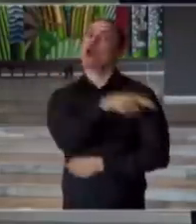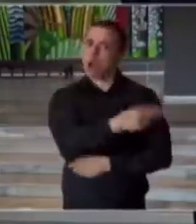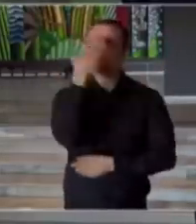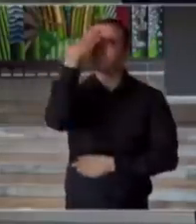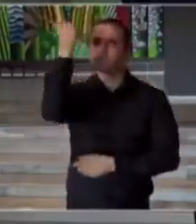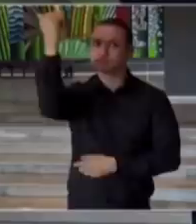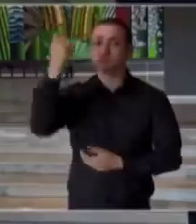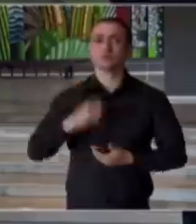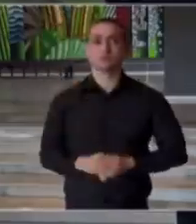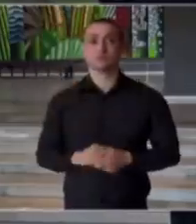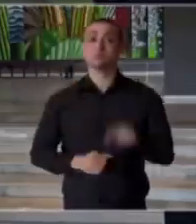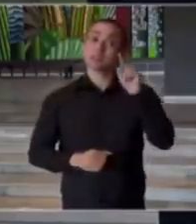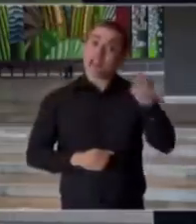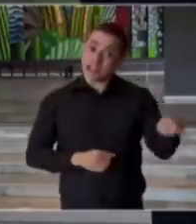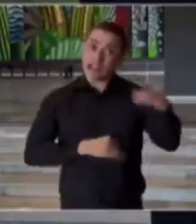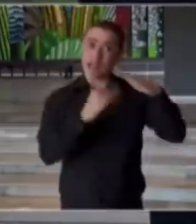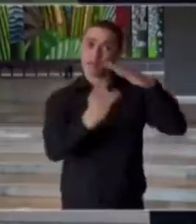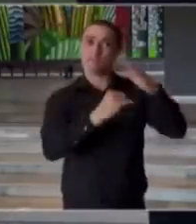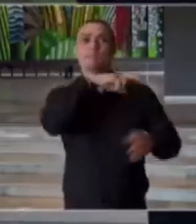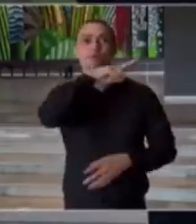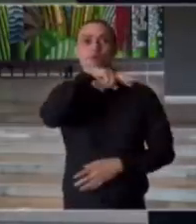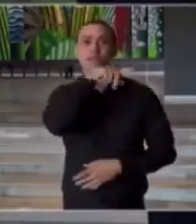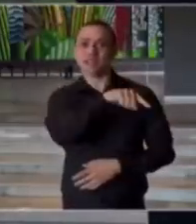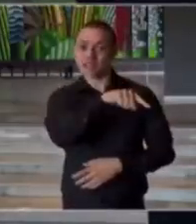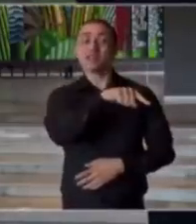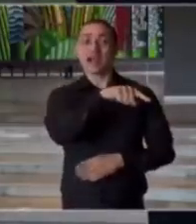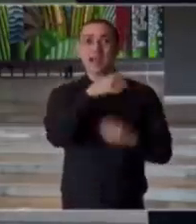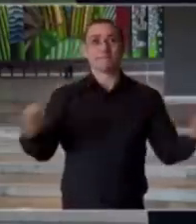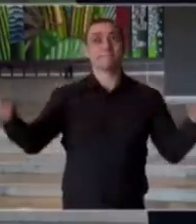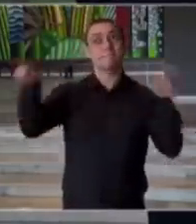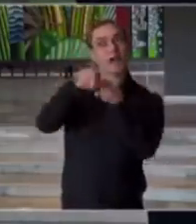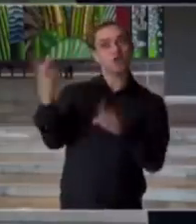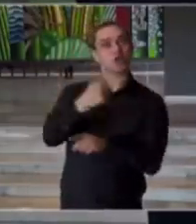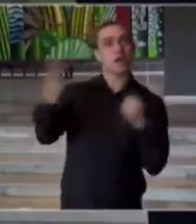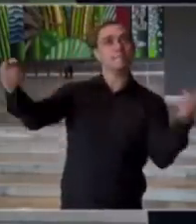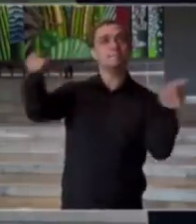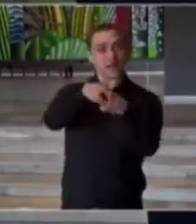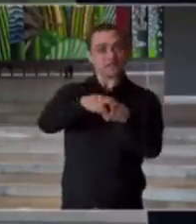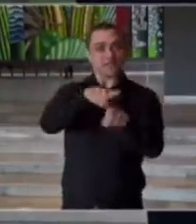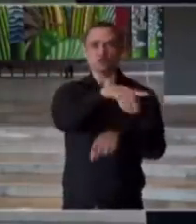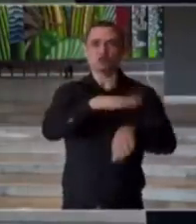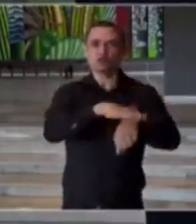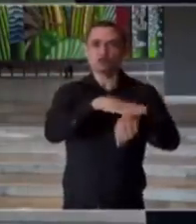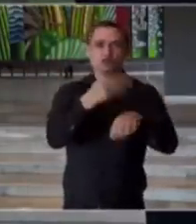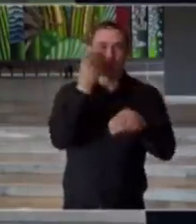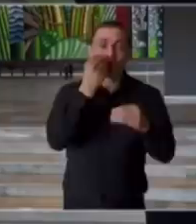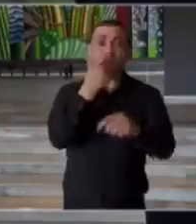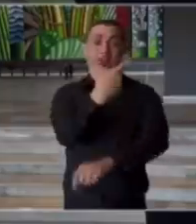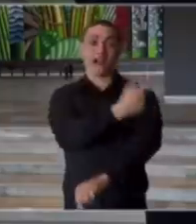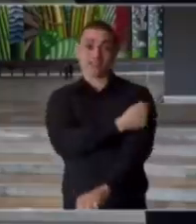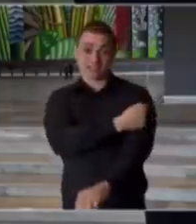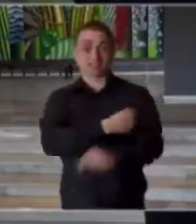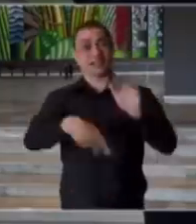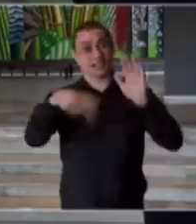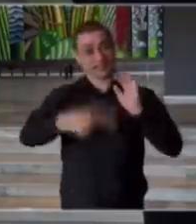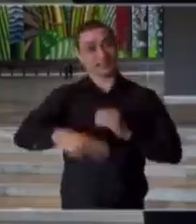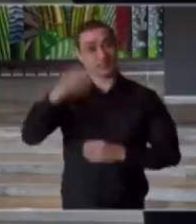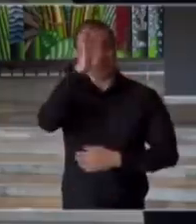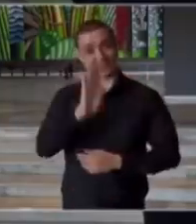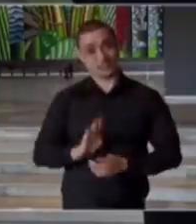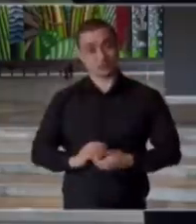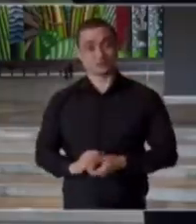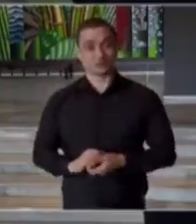é o parceiro da Sinovac para a vacina contra o vírus.